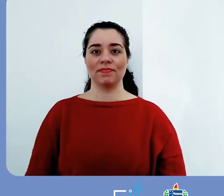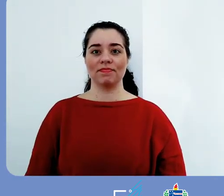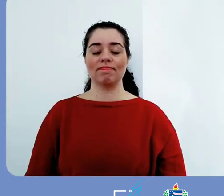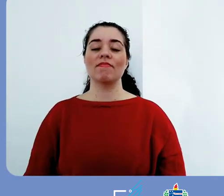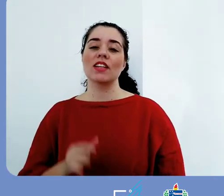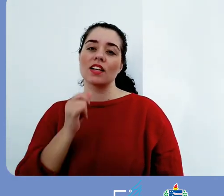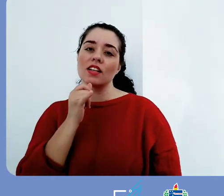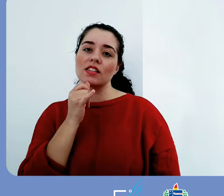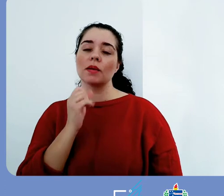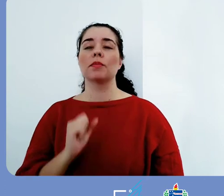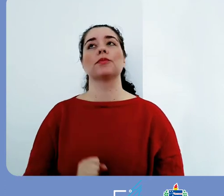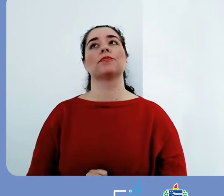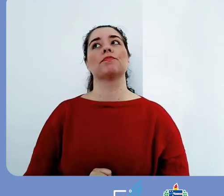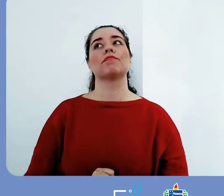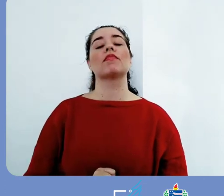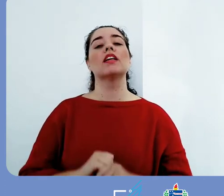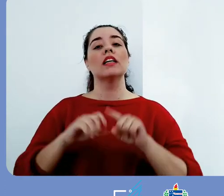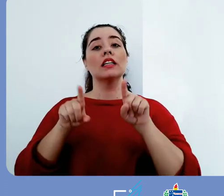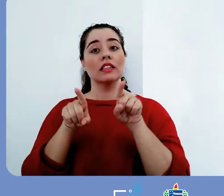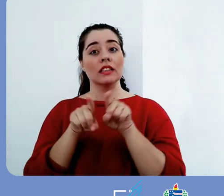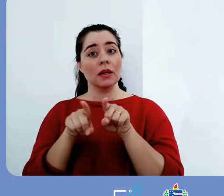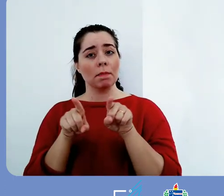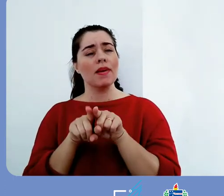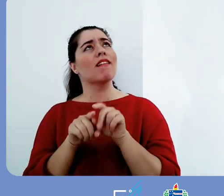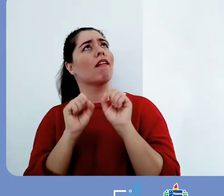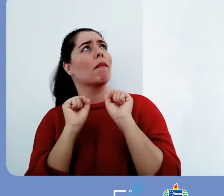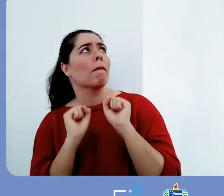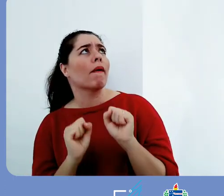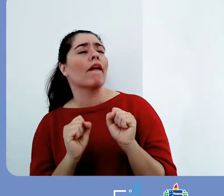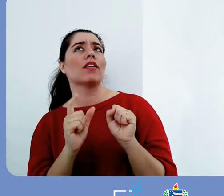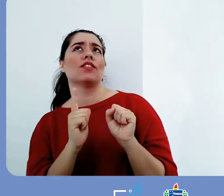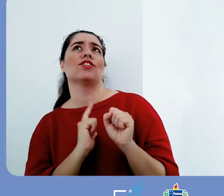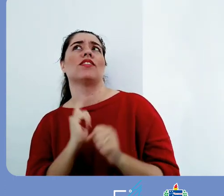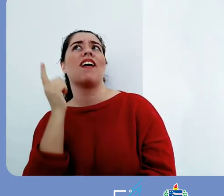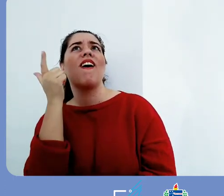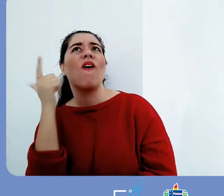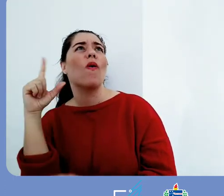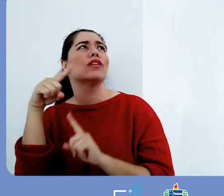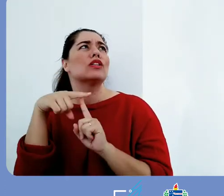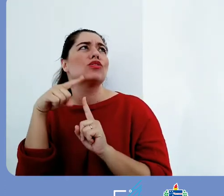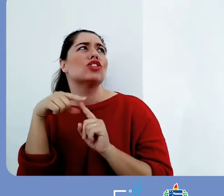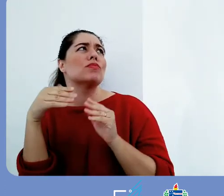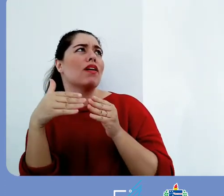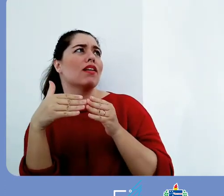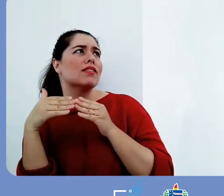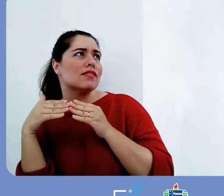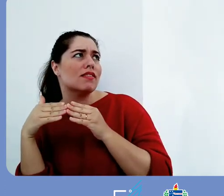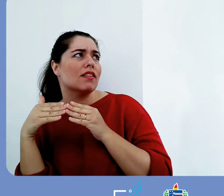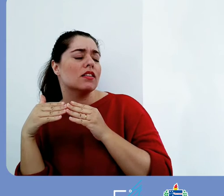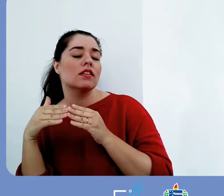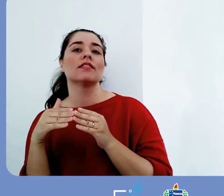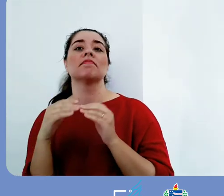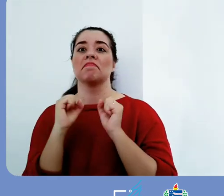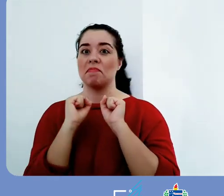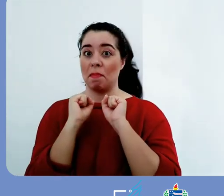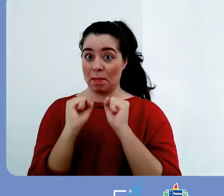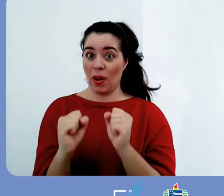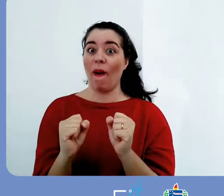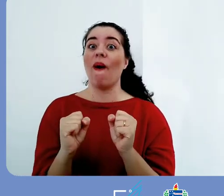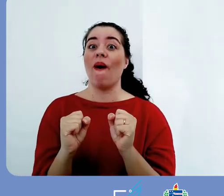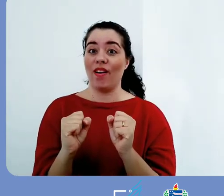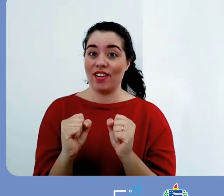adoção de outras licenças, desde que o administrador e responsável pela comunidade ou coleção do repositório institucional